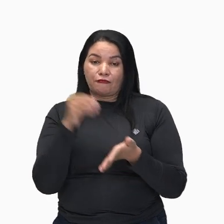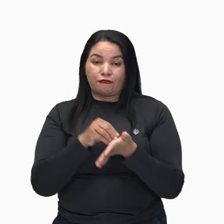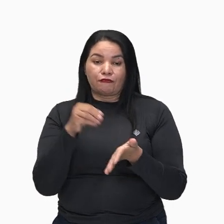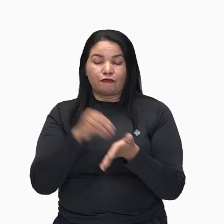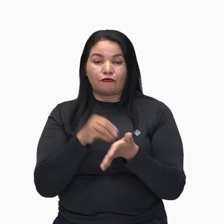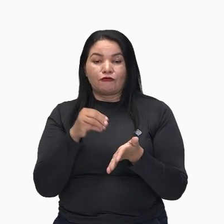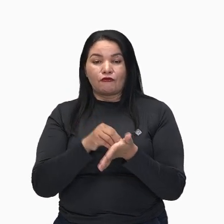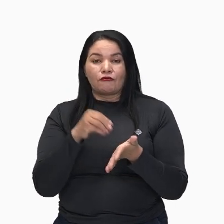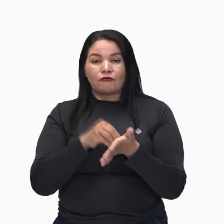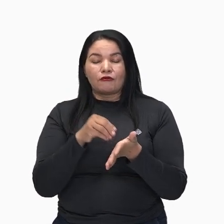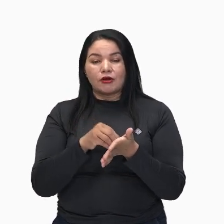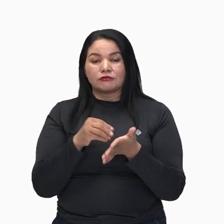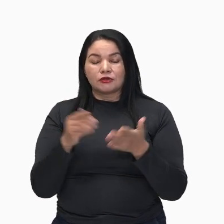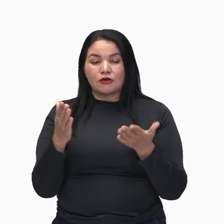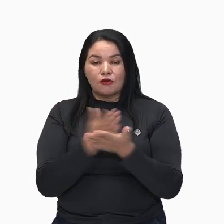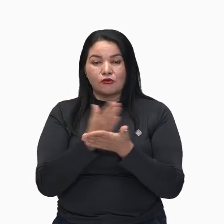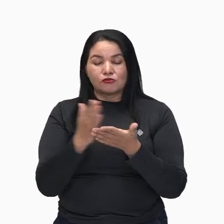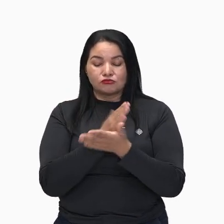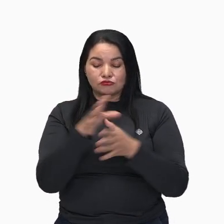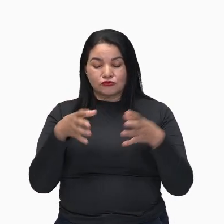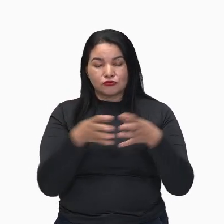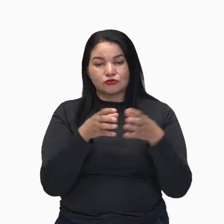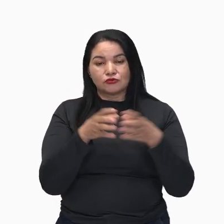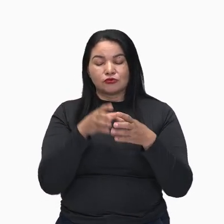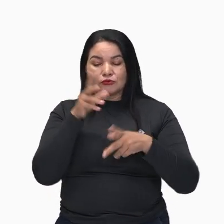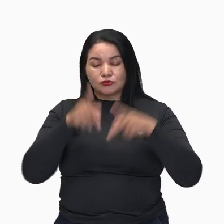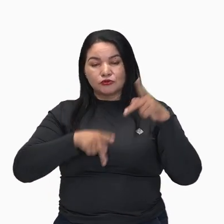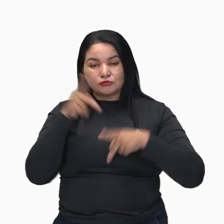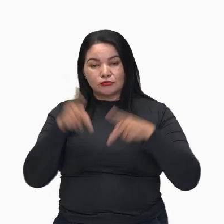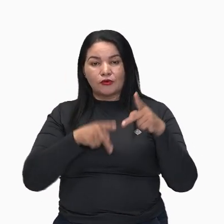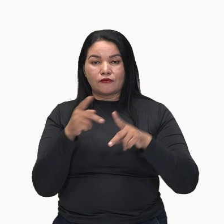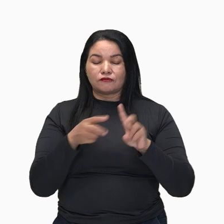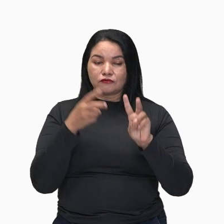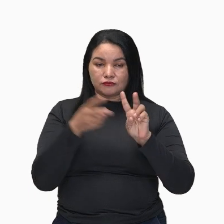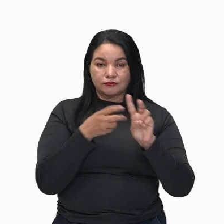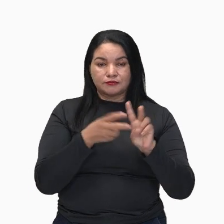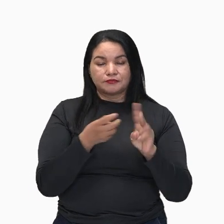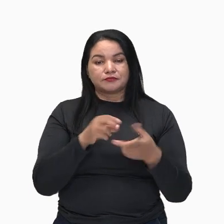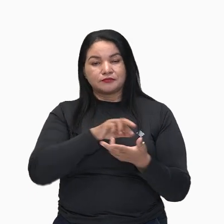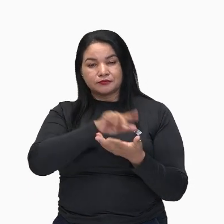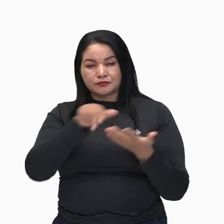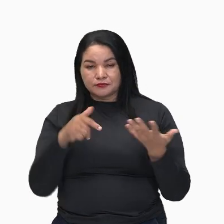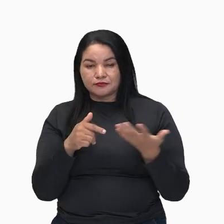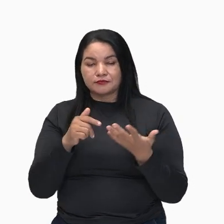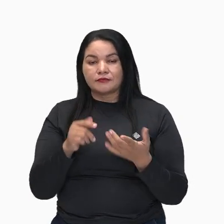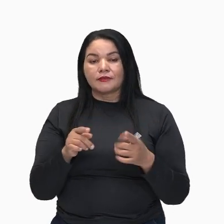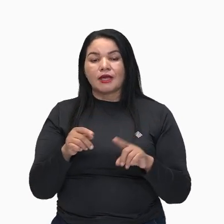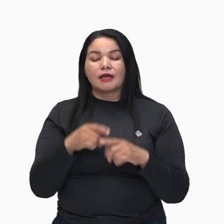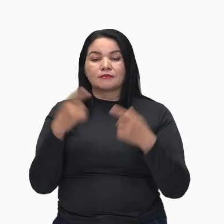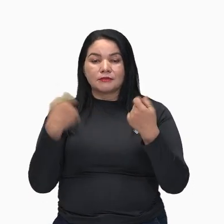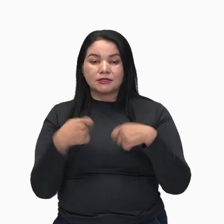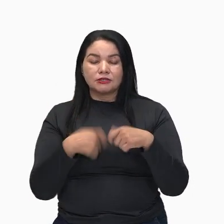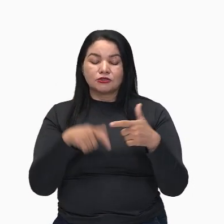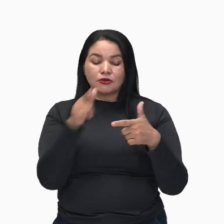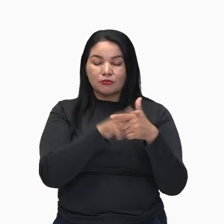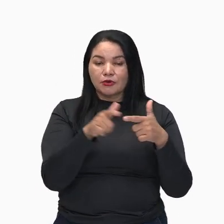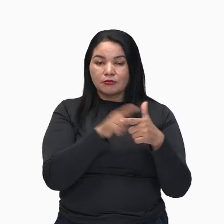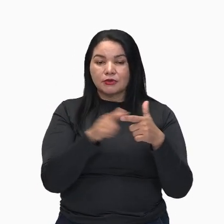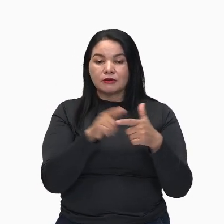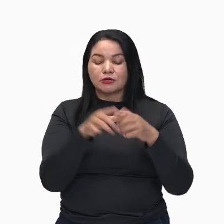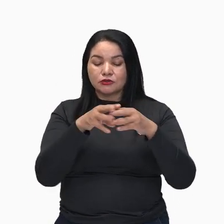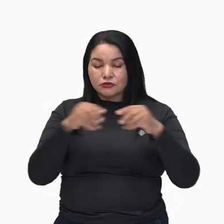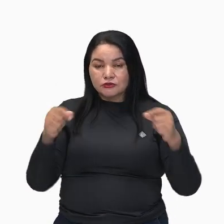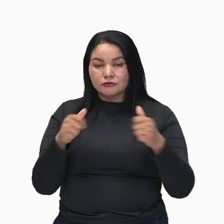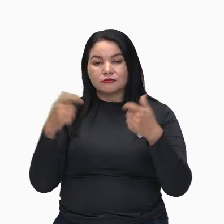povos tradicionais. Então o que é possível fazer para solucionar esses dois problemas? E aí exatamente nós temos